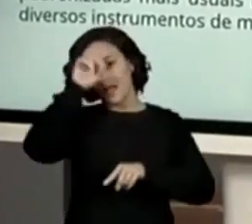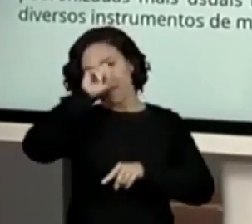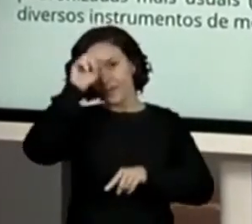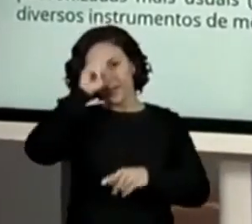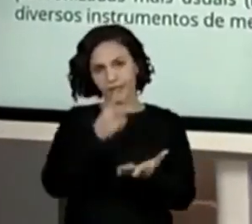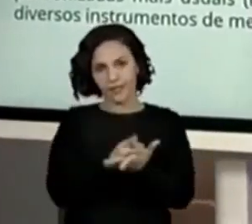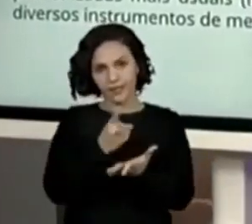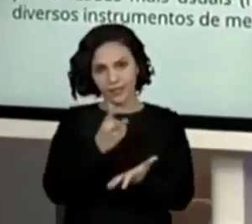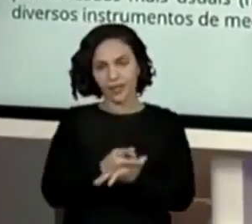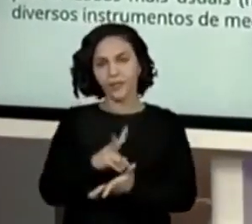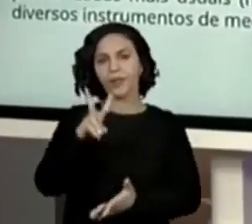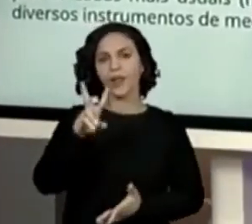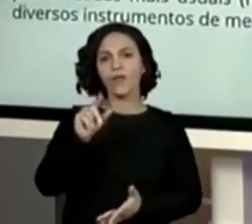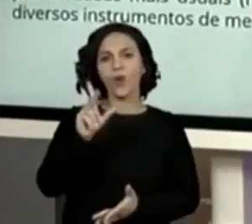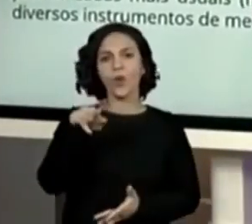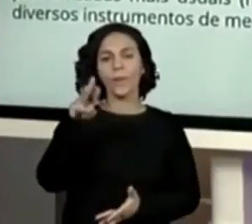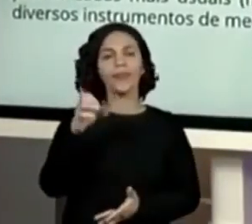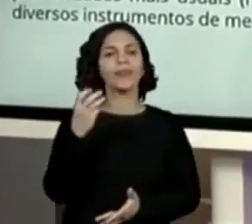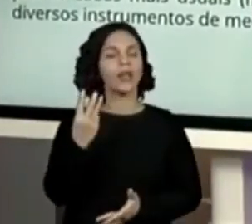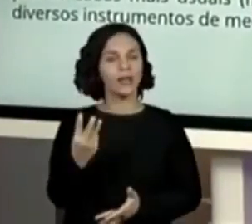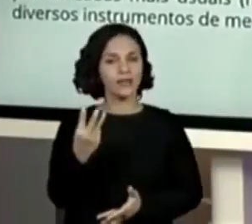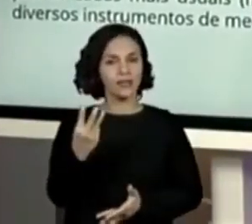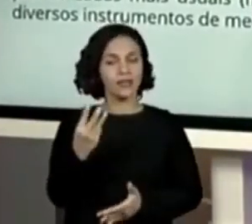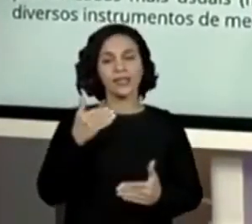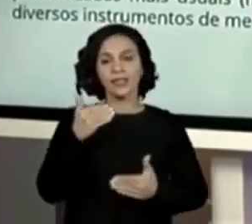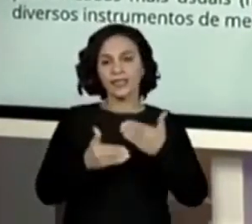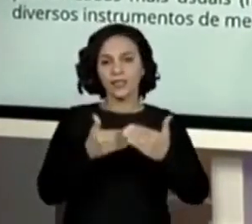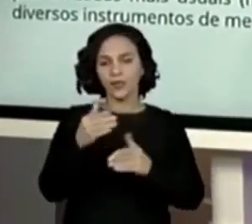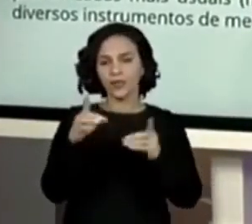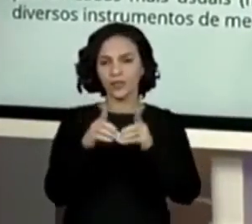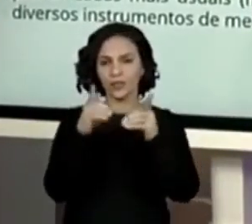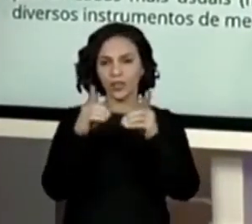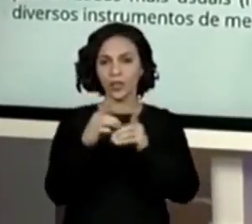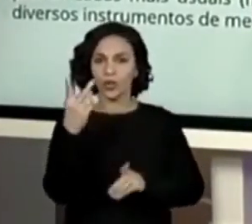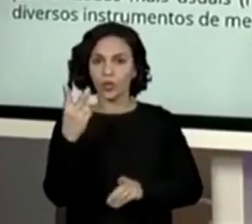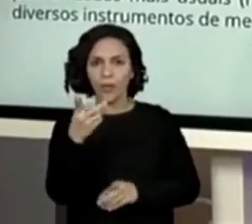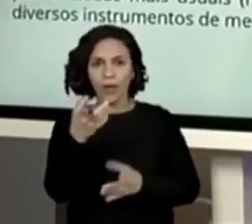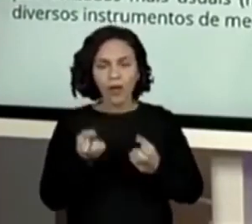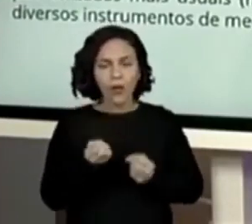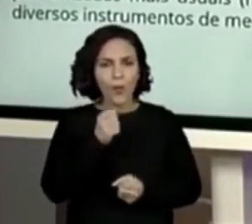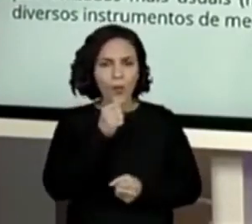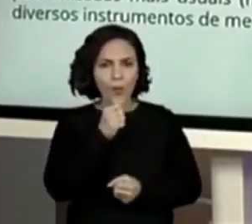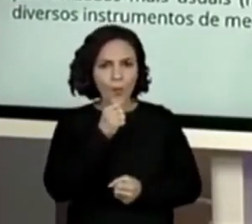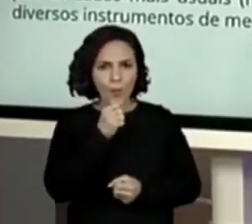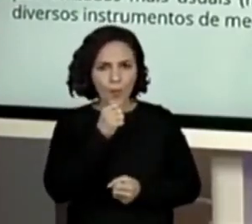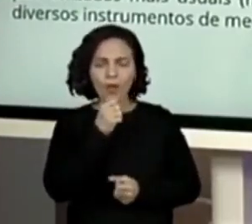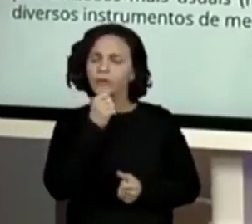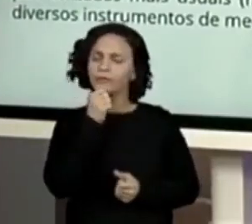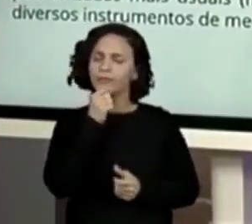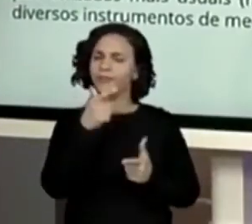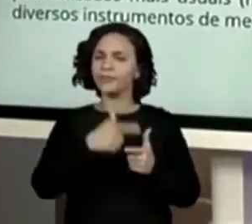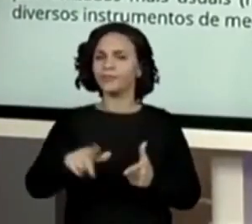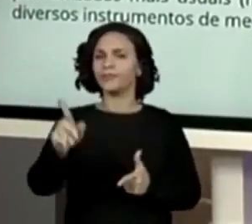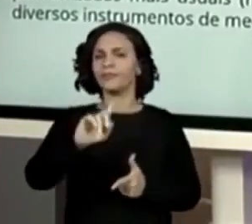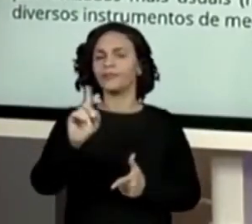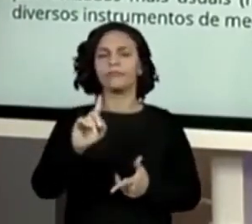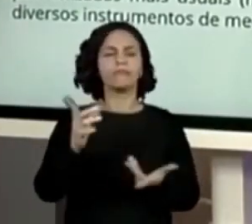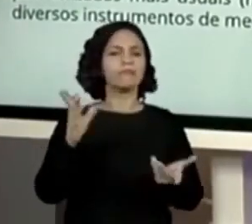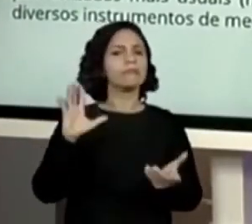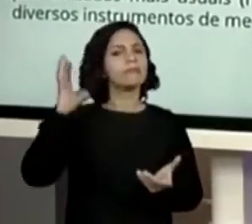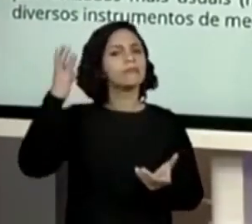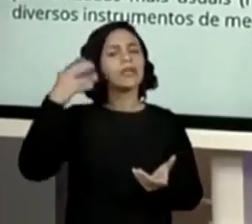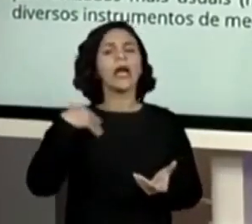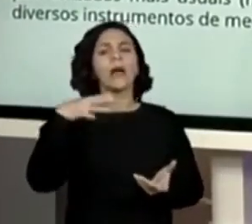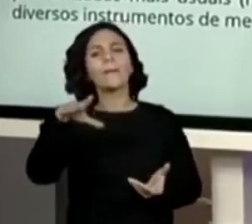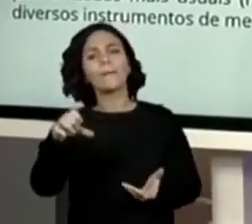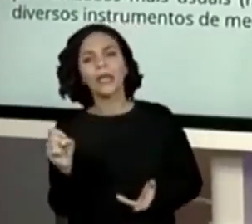volume 3, sequência didática 2. Mas se você não tiver recebido por qualquer problema, por qualquer situação,